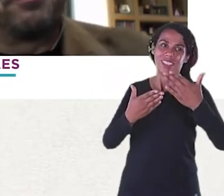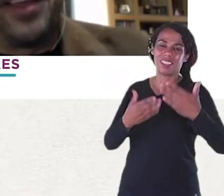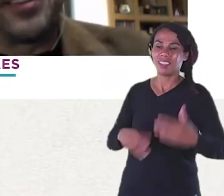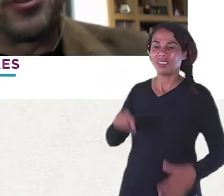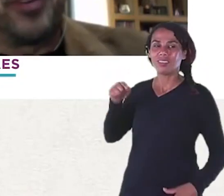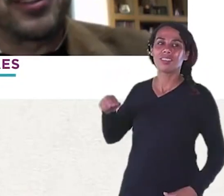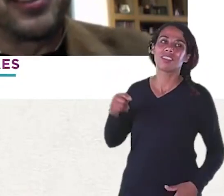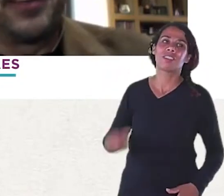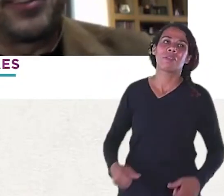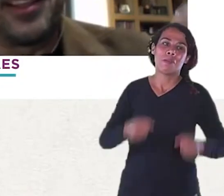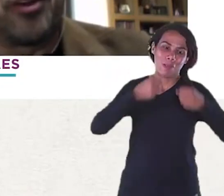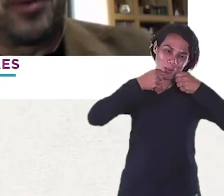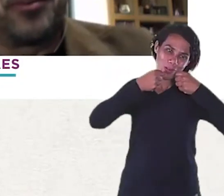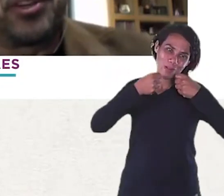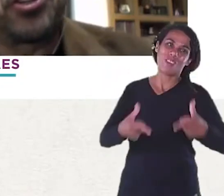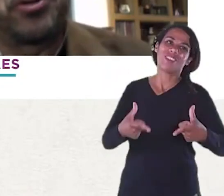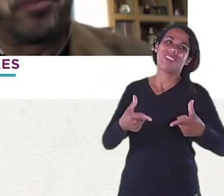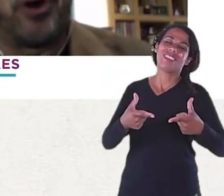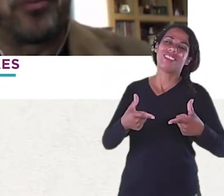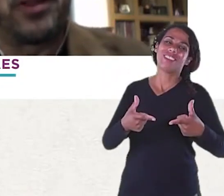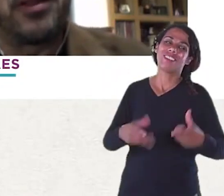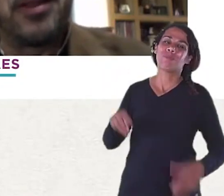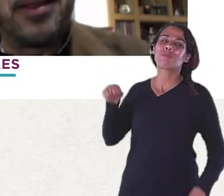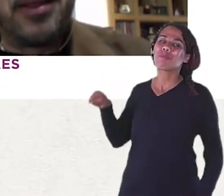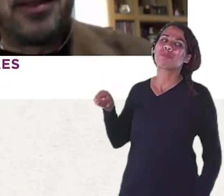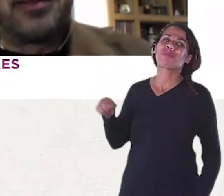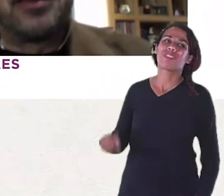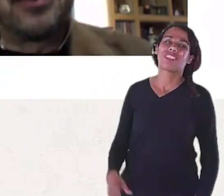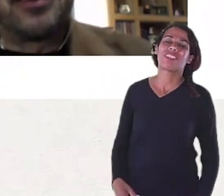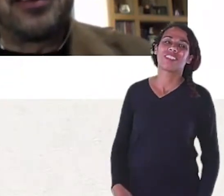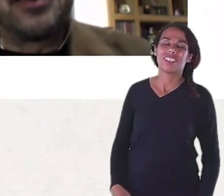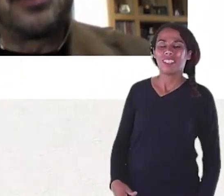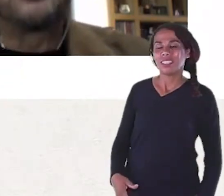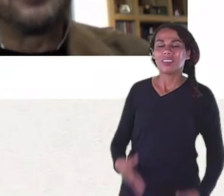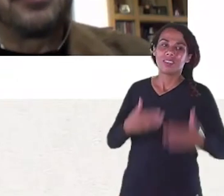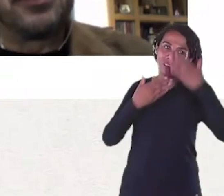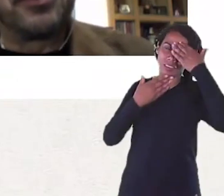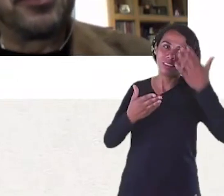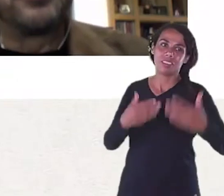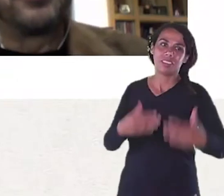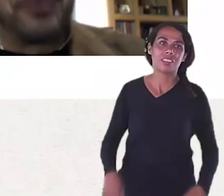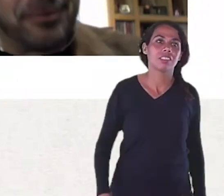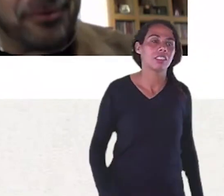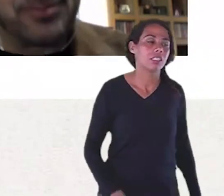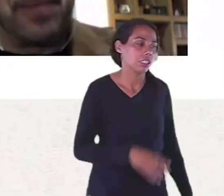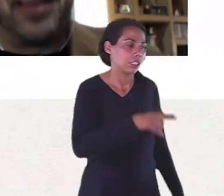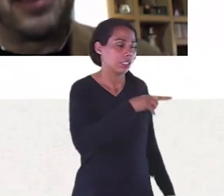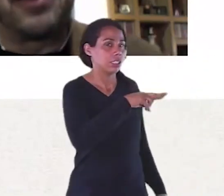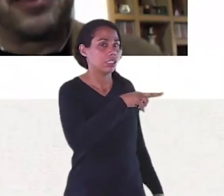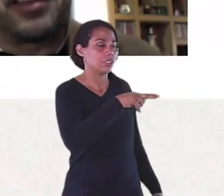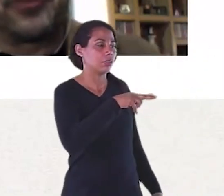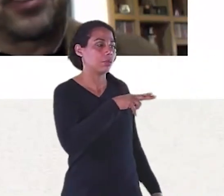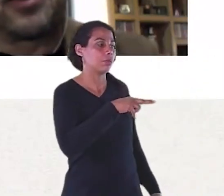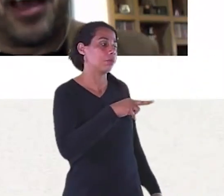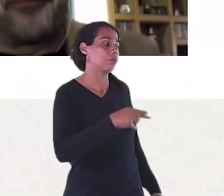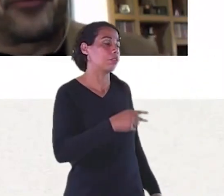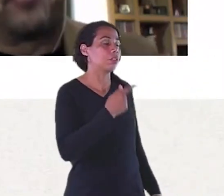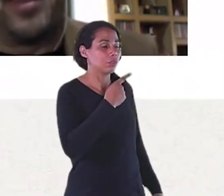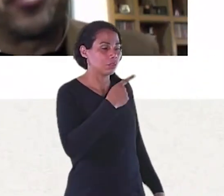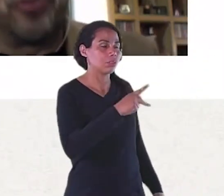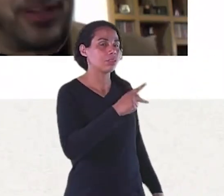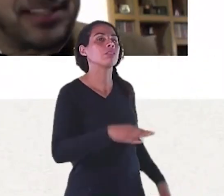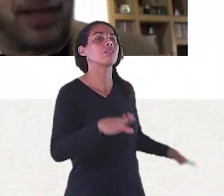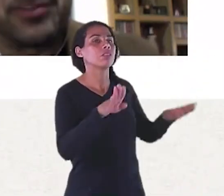benta Que benze os nossos livros Que ele toma O destino próximo Vem da amizade Com seu irmão Paulinho Pedra Azul Vem lá de Exatamente Desde que você